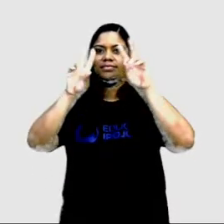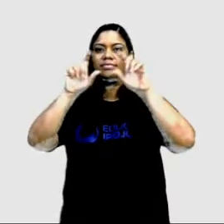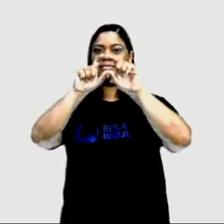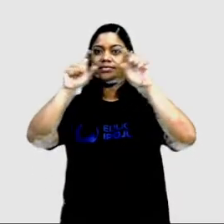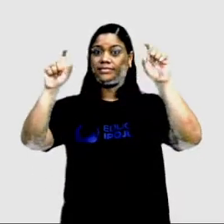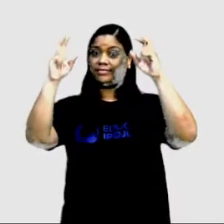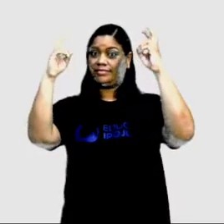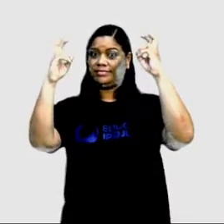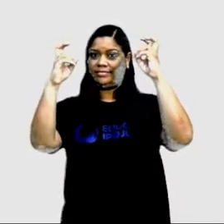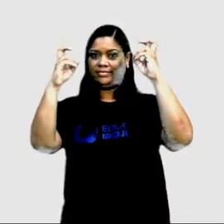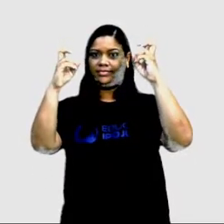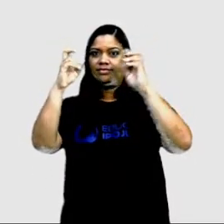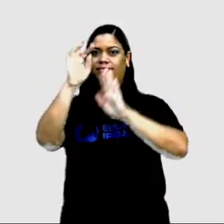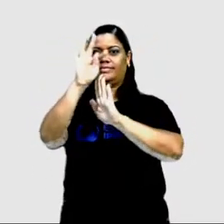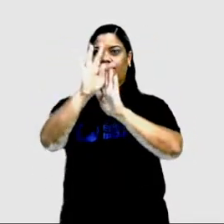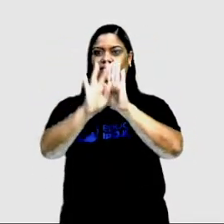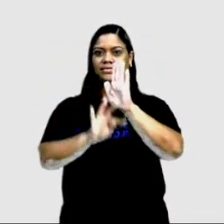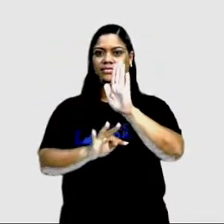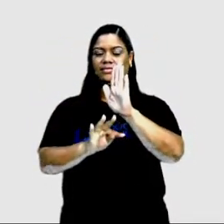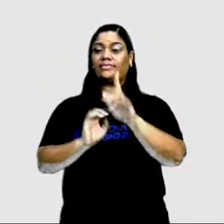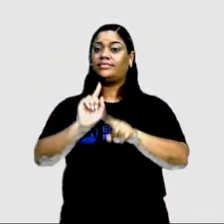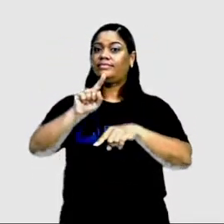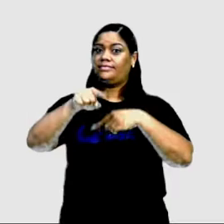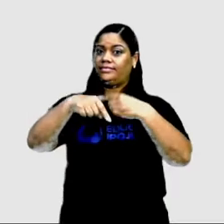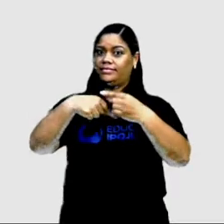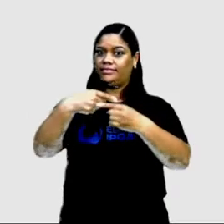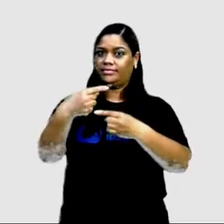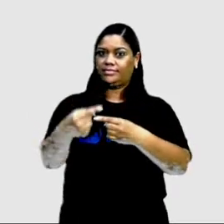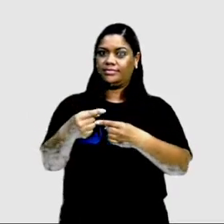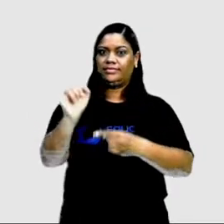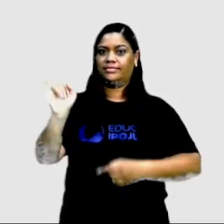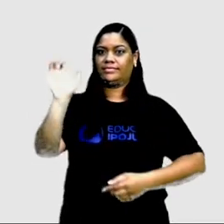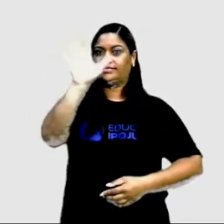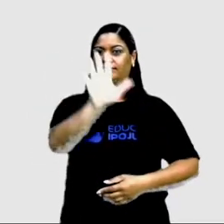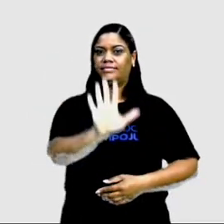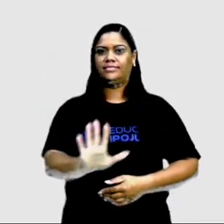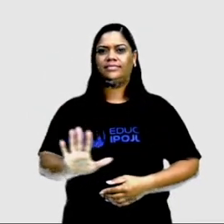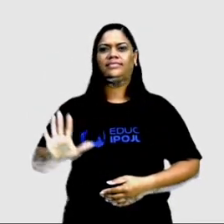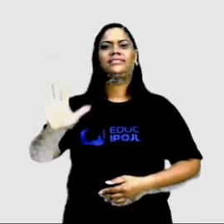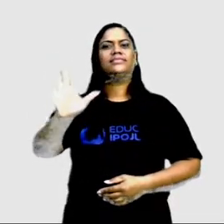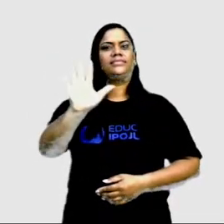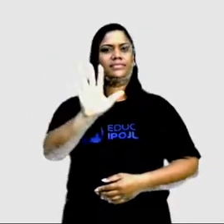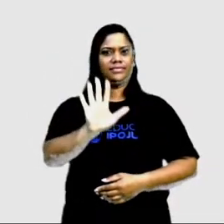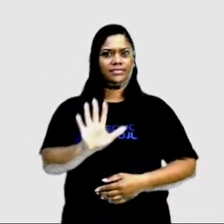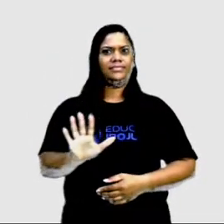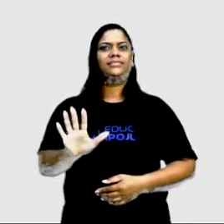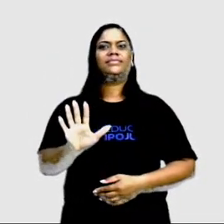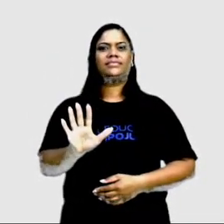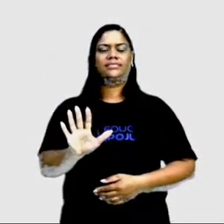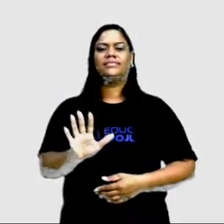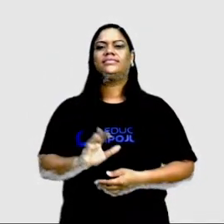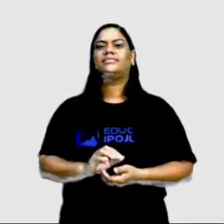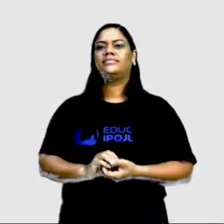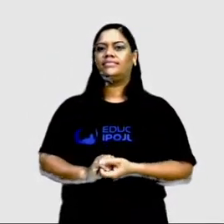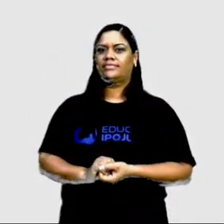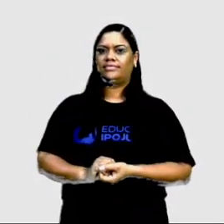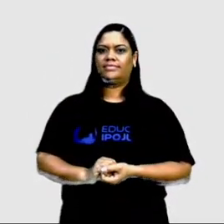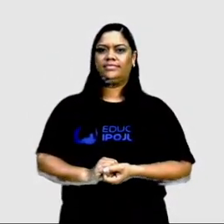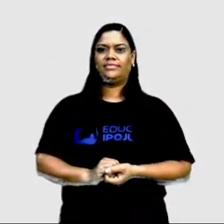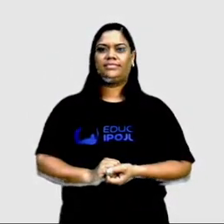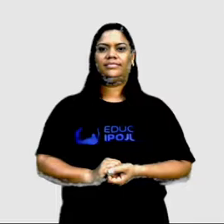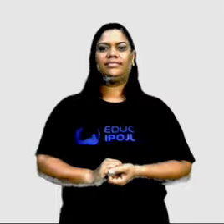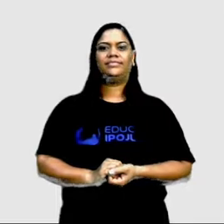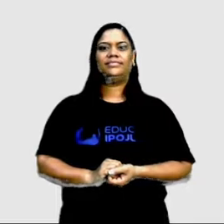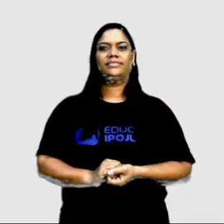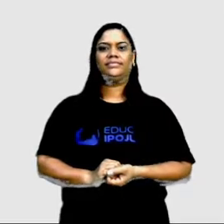desse texto. Em seguida nós temos a imagem. Geralmente a imagem ela toma boa parte do texto.